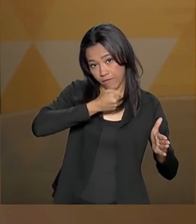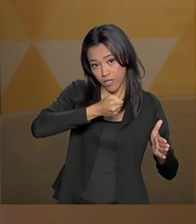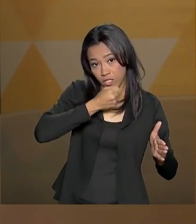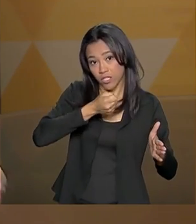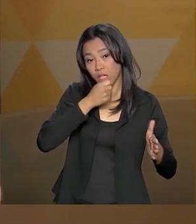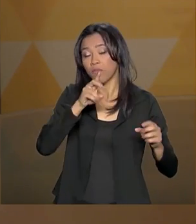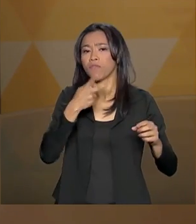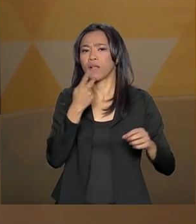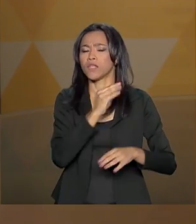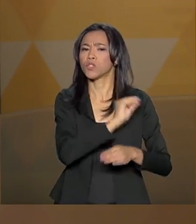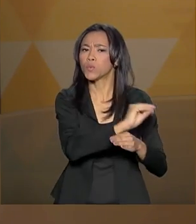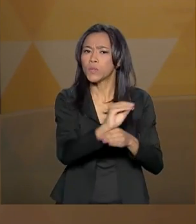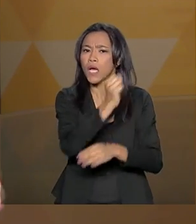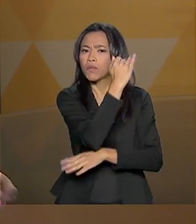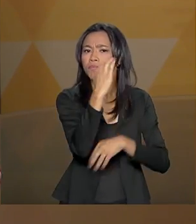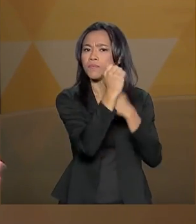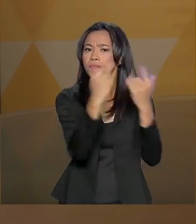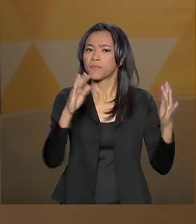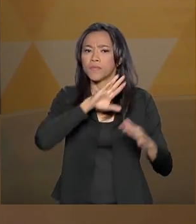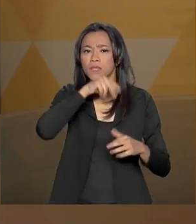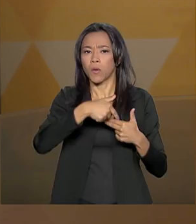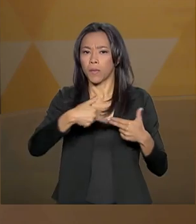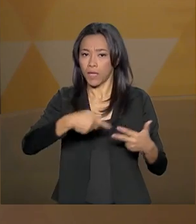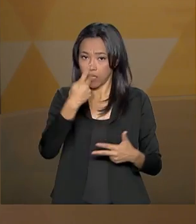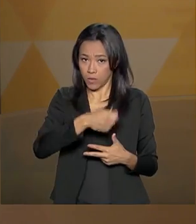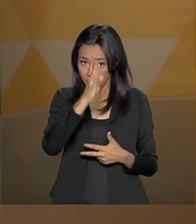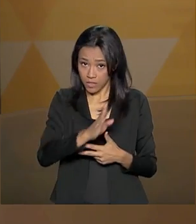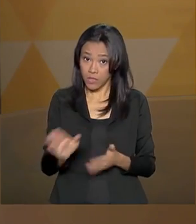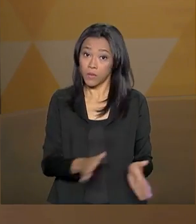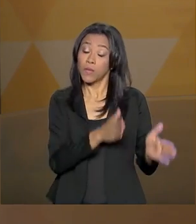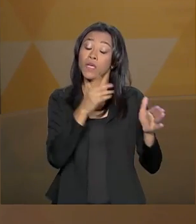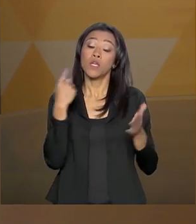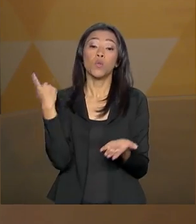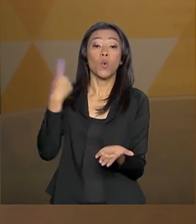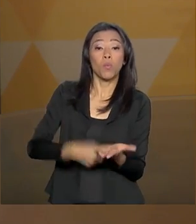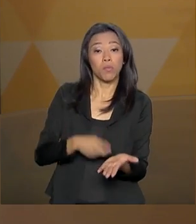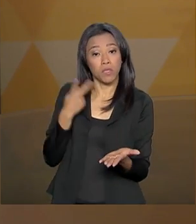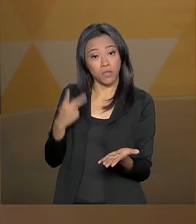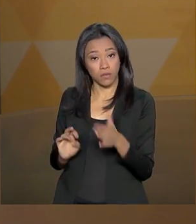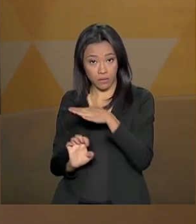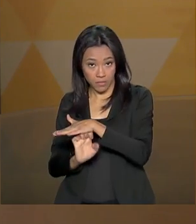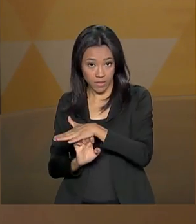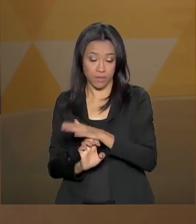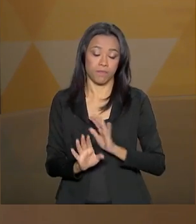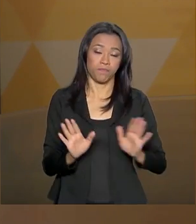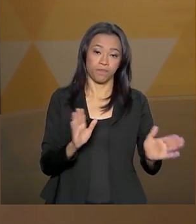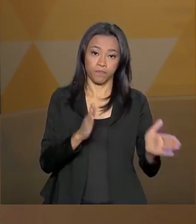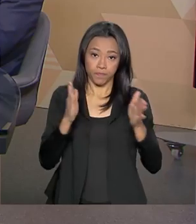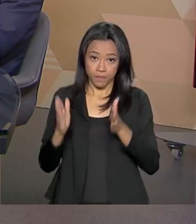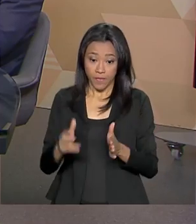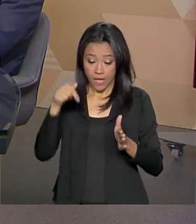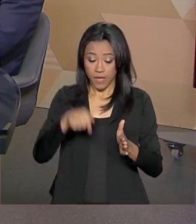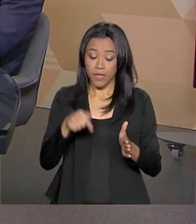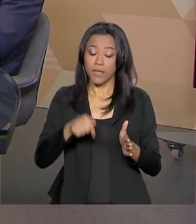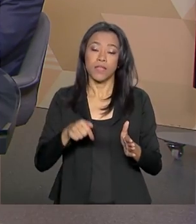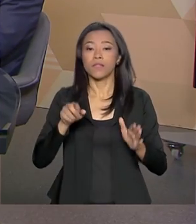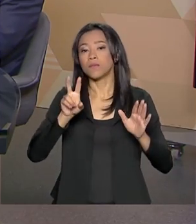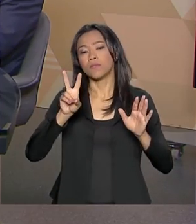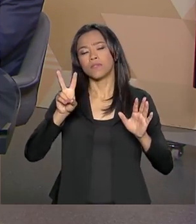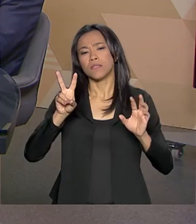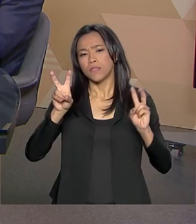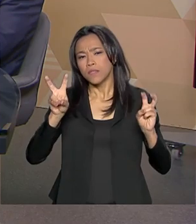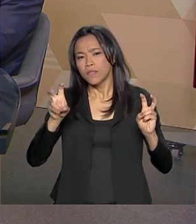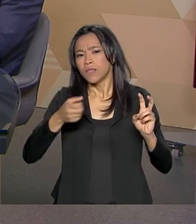sustentabilidade da dopecuária brasileira e o papel da Embrapa nesse sentido. E aqui no Brasil em Pauta, nós trazemos